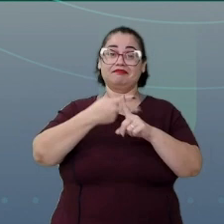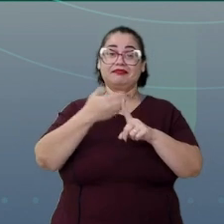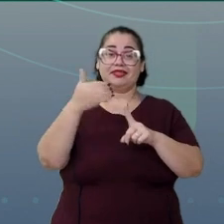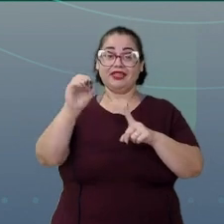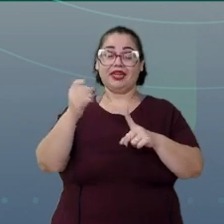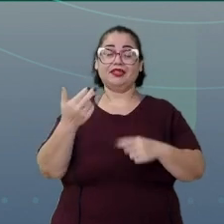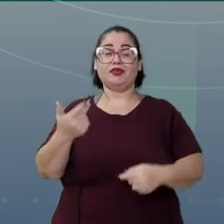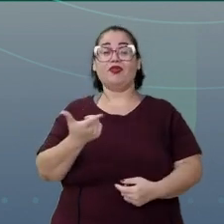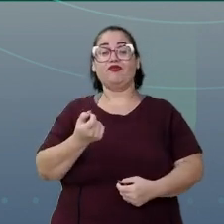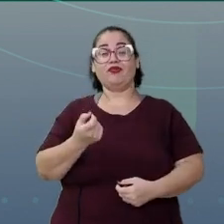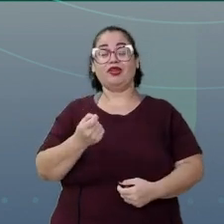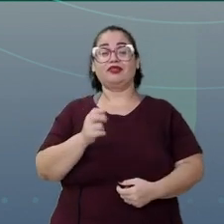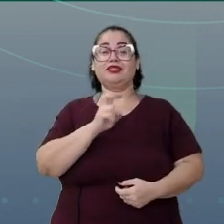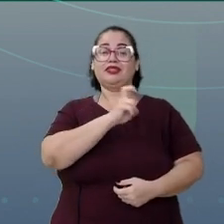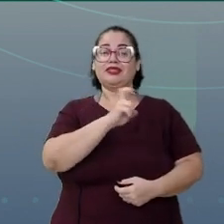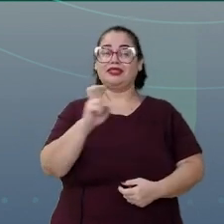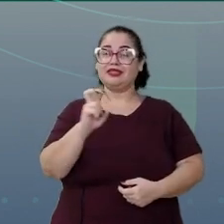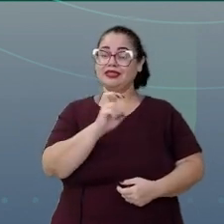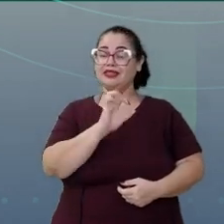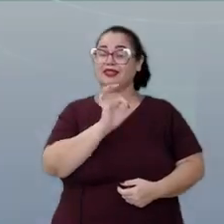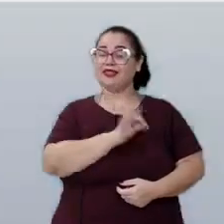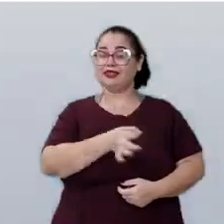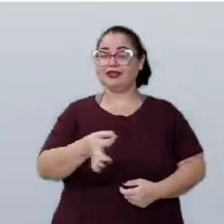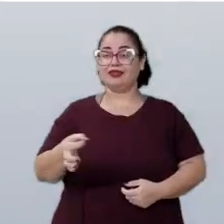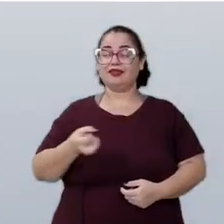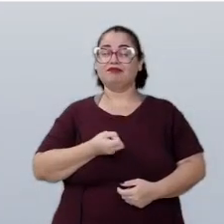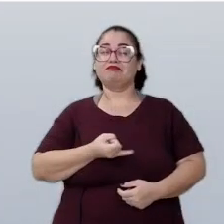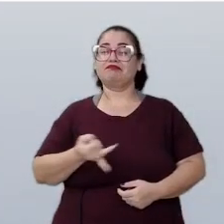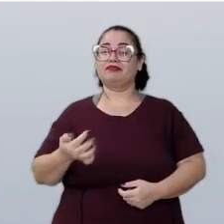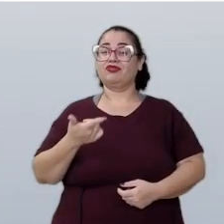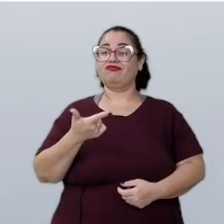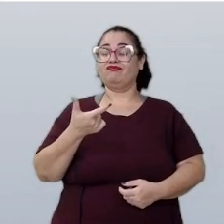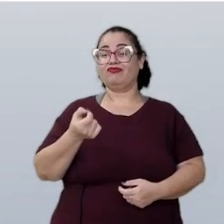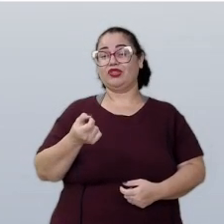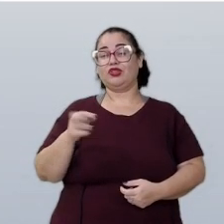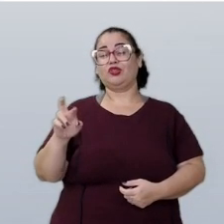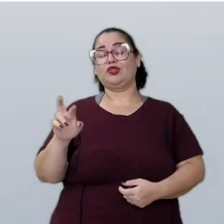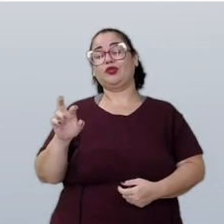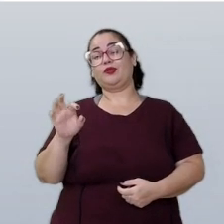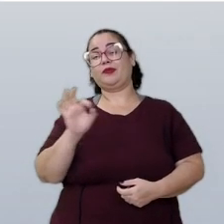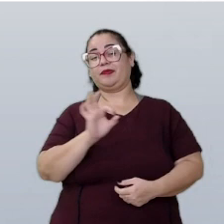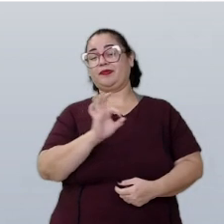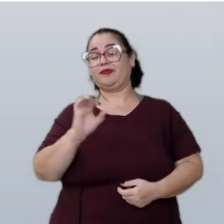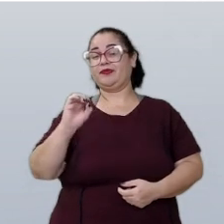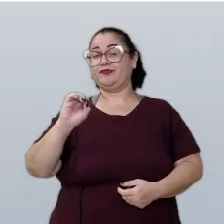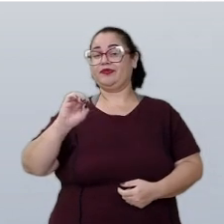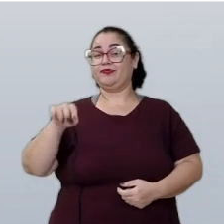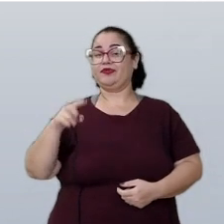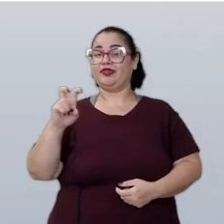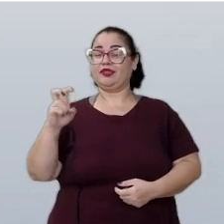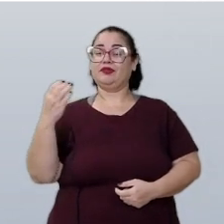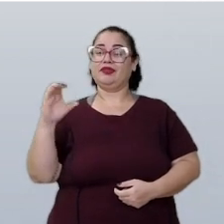vinte. Nesse caso, eu preciso de vinte moedas de cinco centavos.